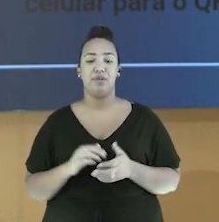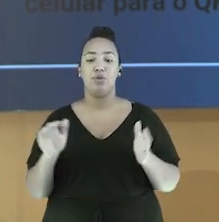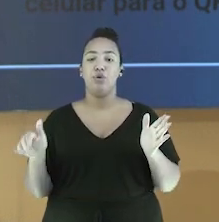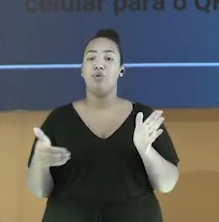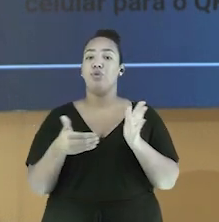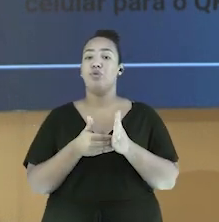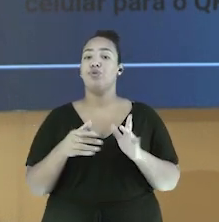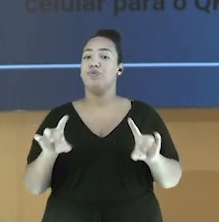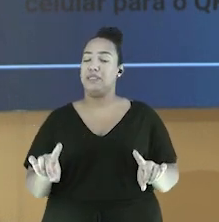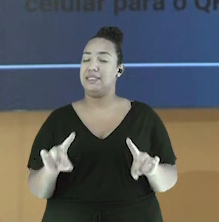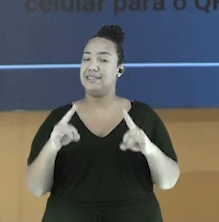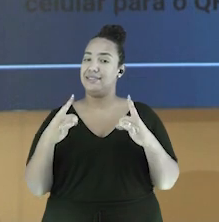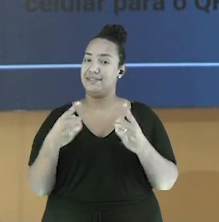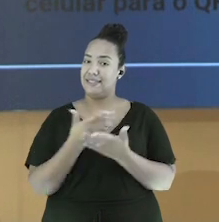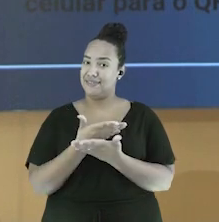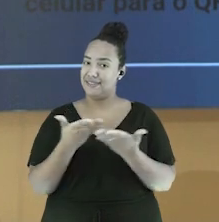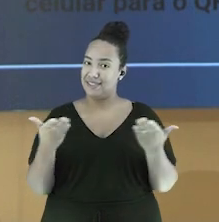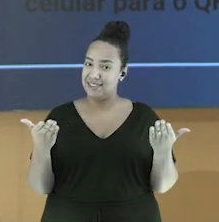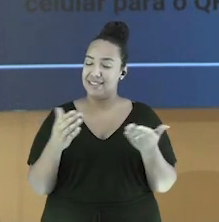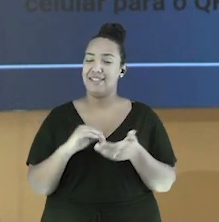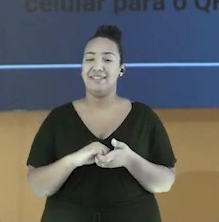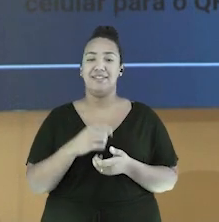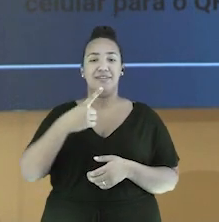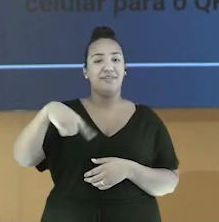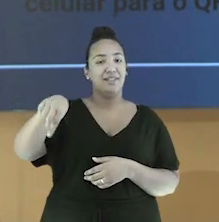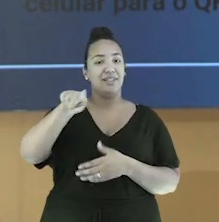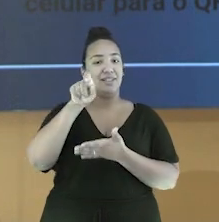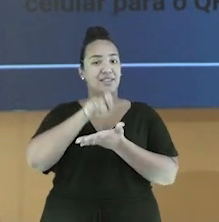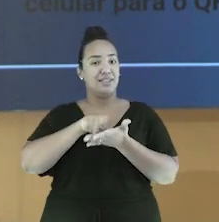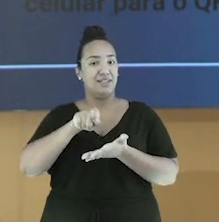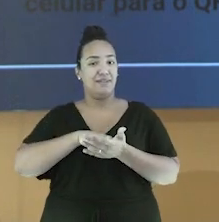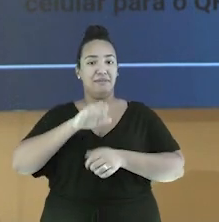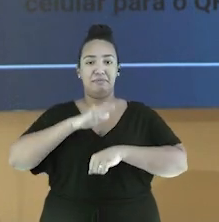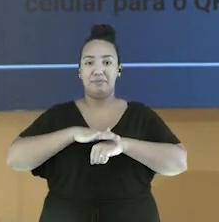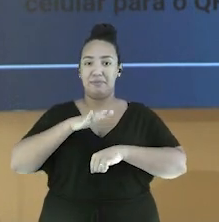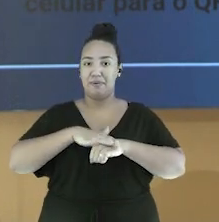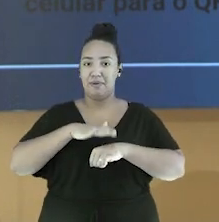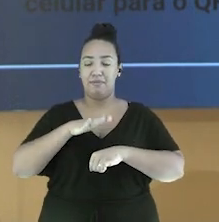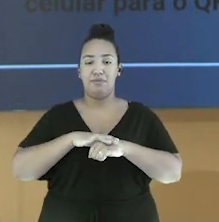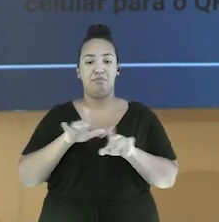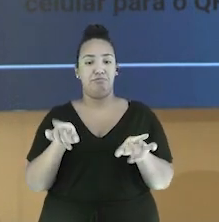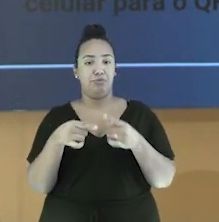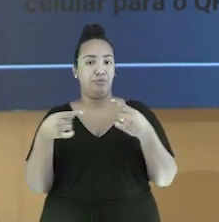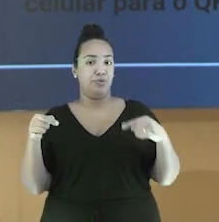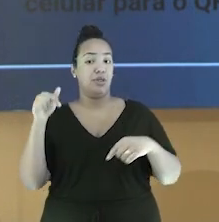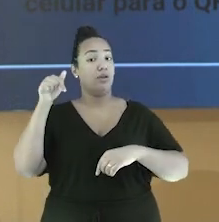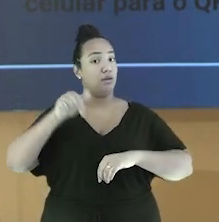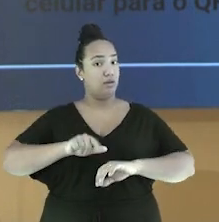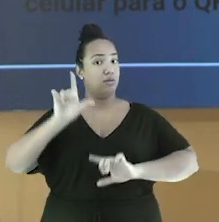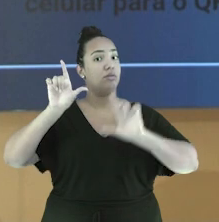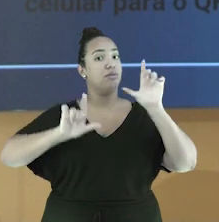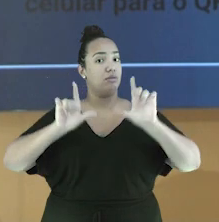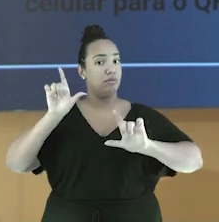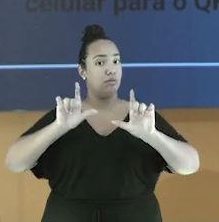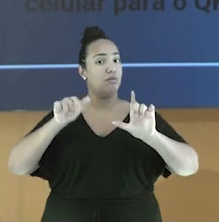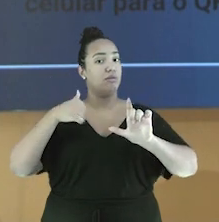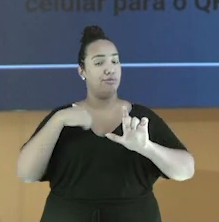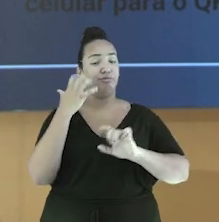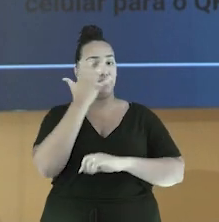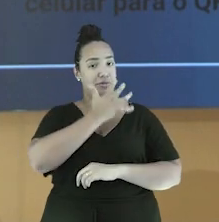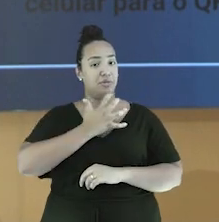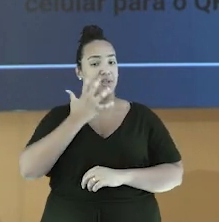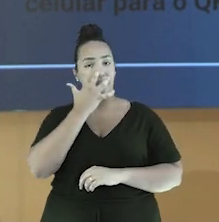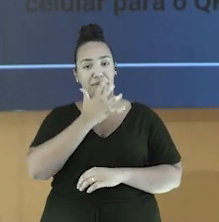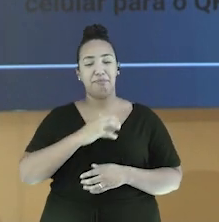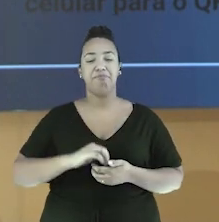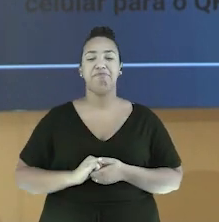eu deixei um desafio para vocês. Para vocês escreverem seus próprios repentes que serão cantados aqui no programa num futuro próximo.